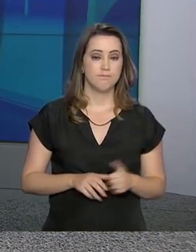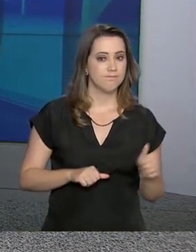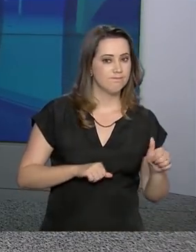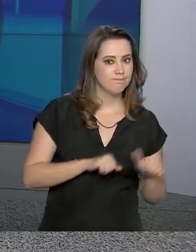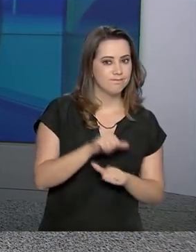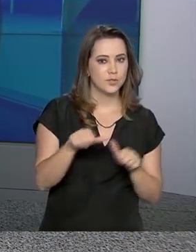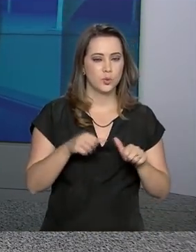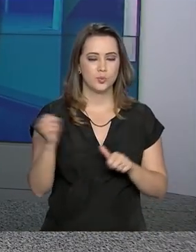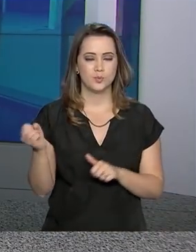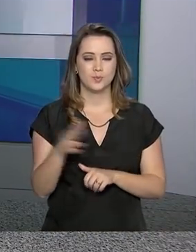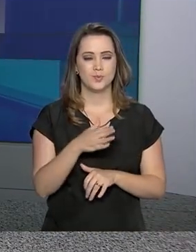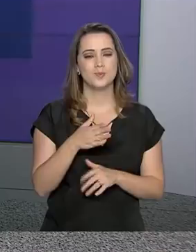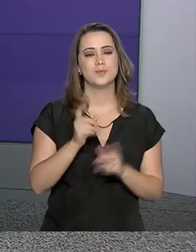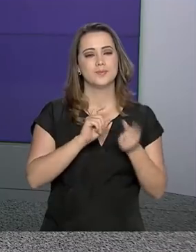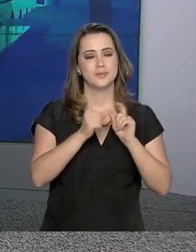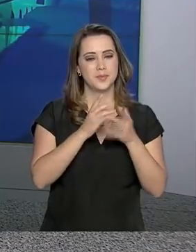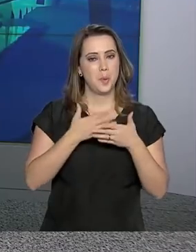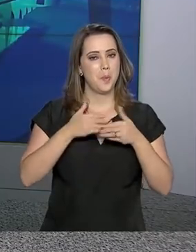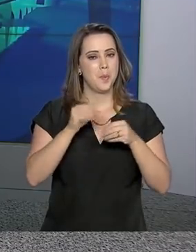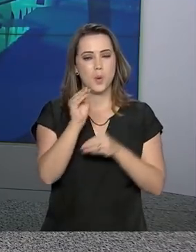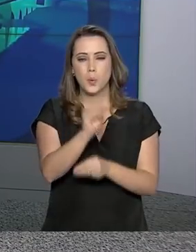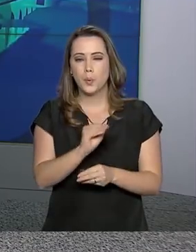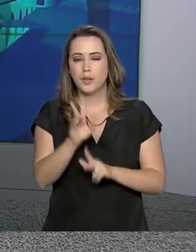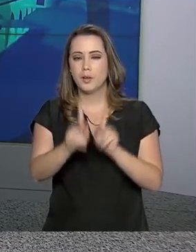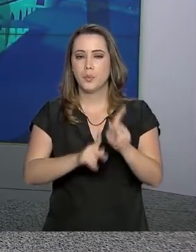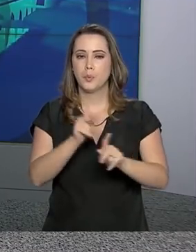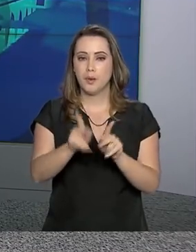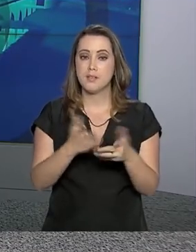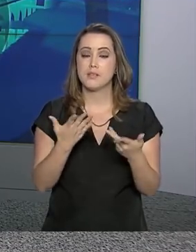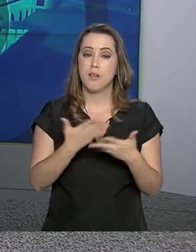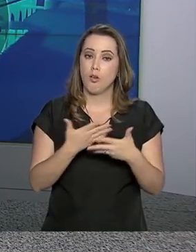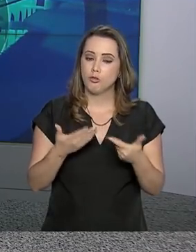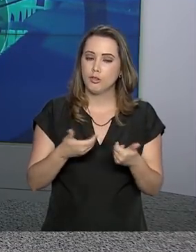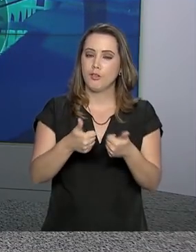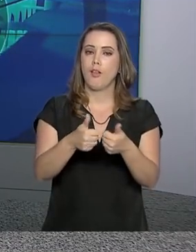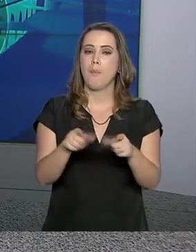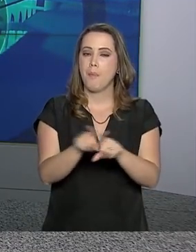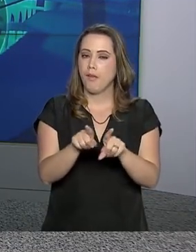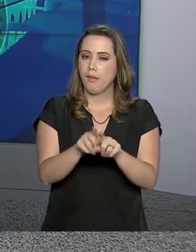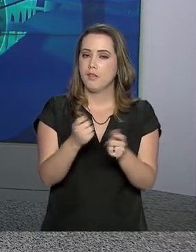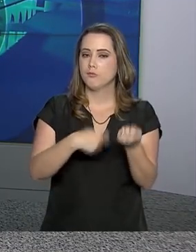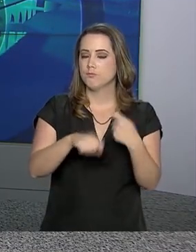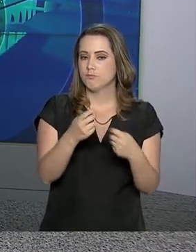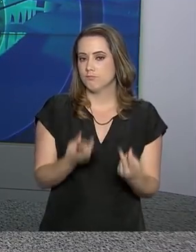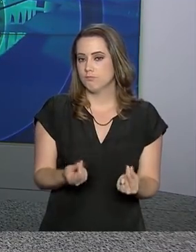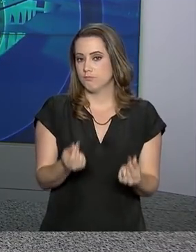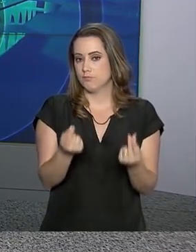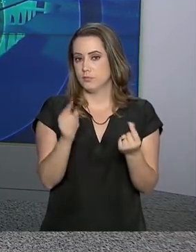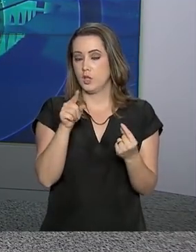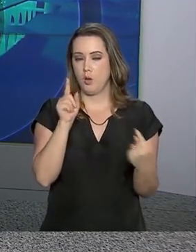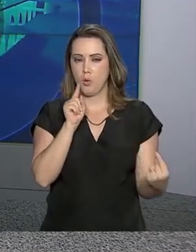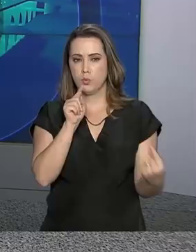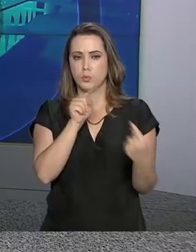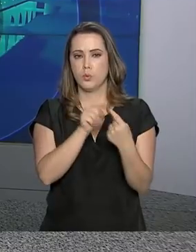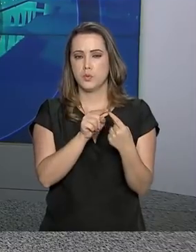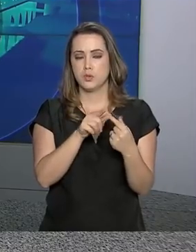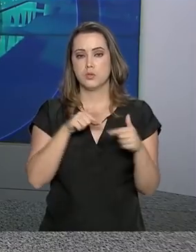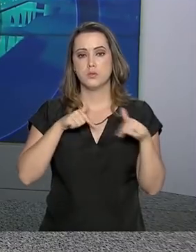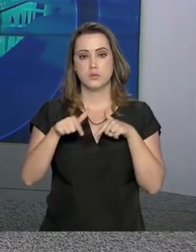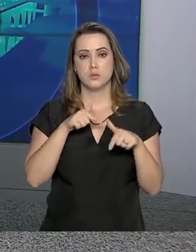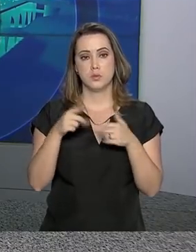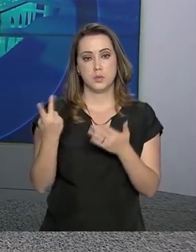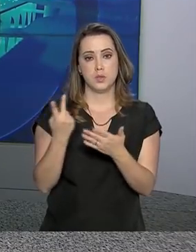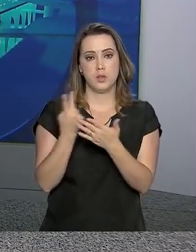Modernizar a gestão para atender melhor a população e ainda economizar recursos públicos. Esse é o trabalho que vem